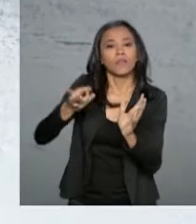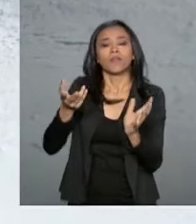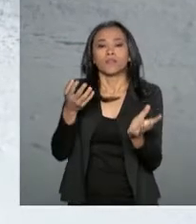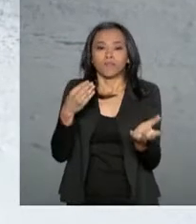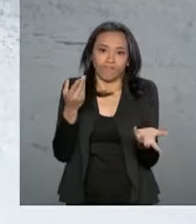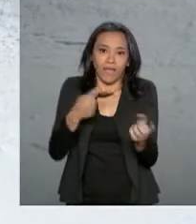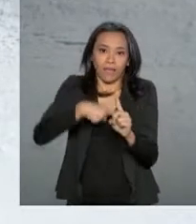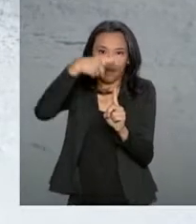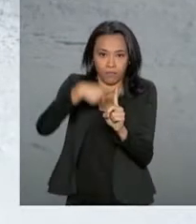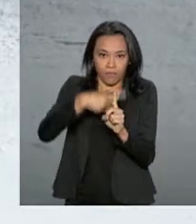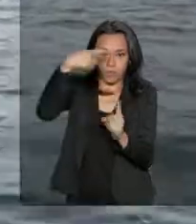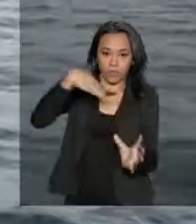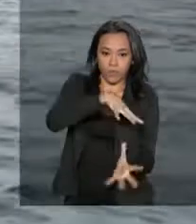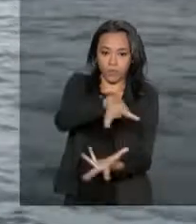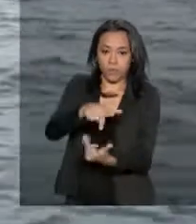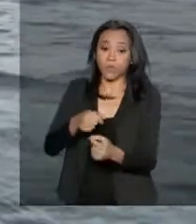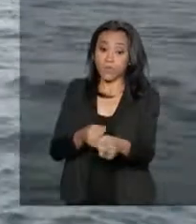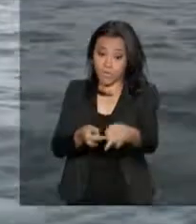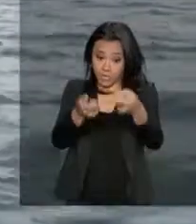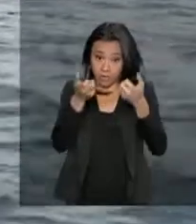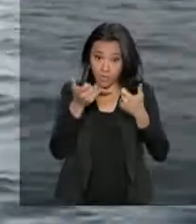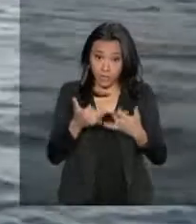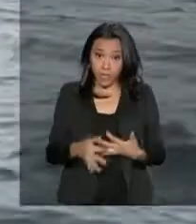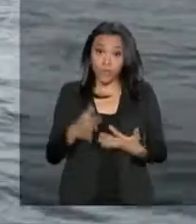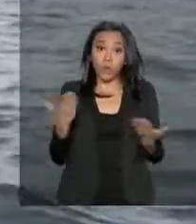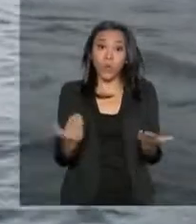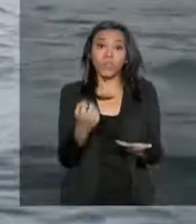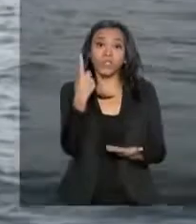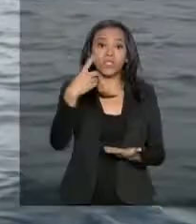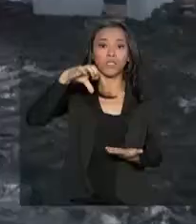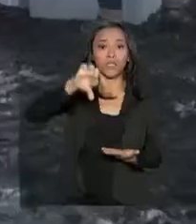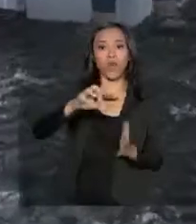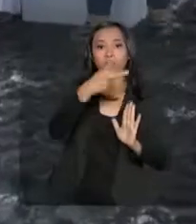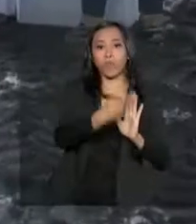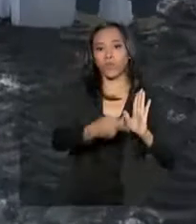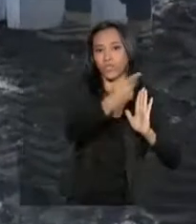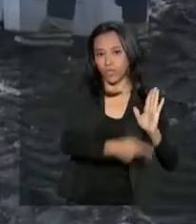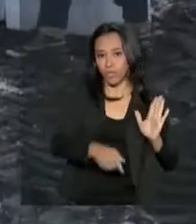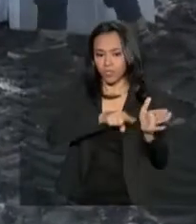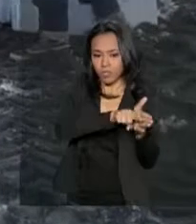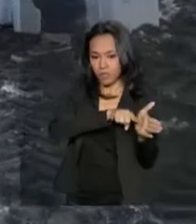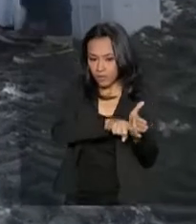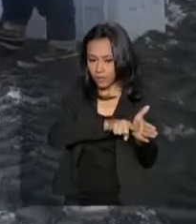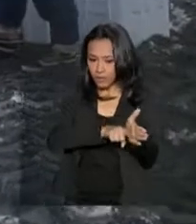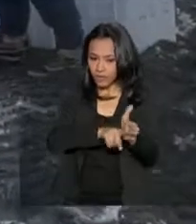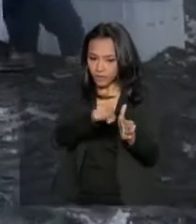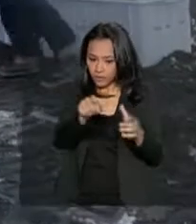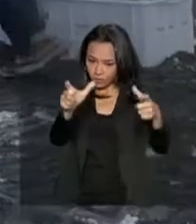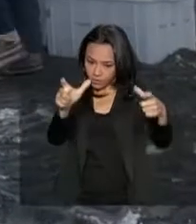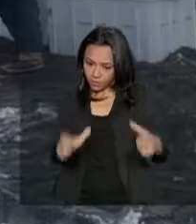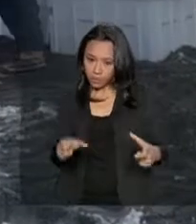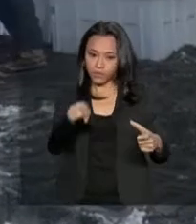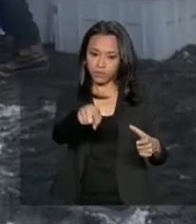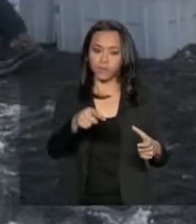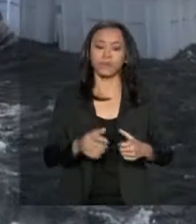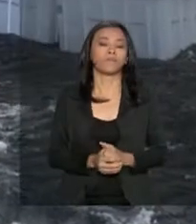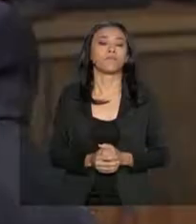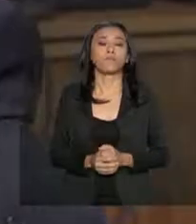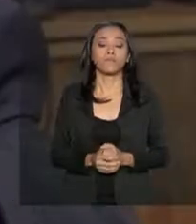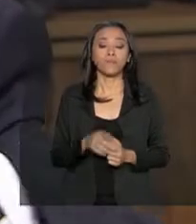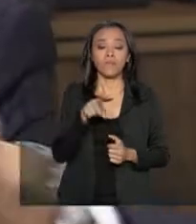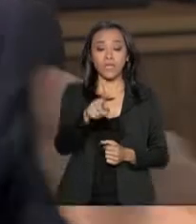Hoje são 19 projetos de pesquisa desenvolvidos no continente, no âmbito do Programa Antártico Brasileiro. Se nós